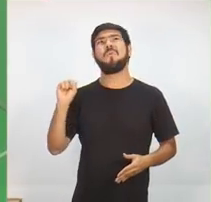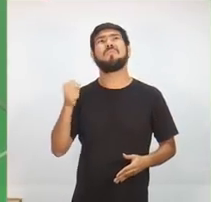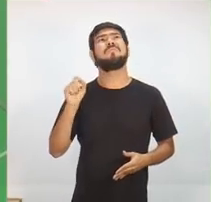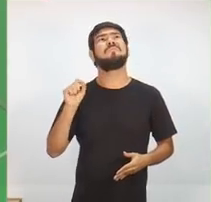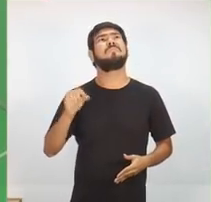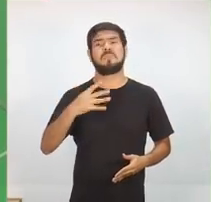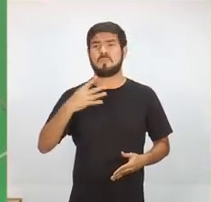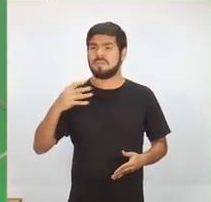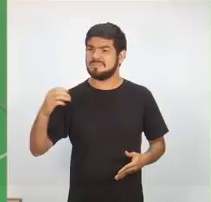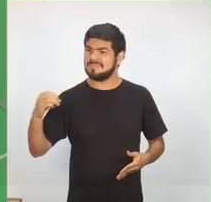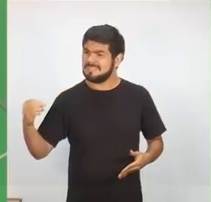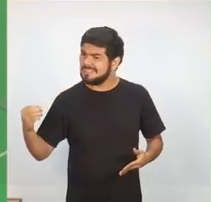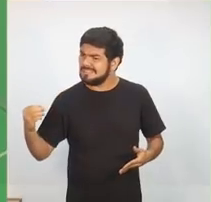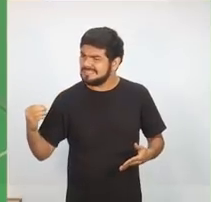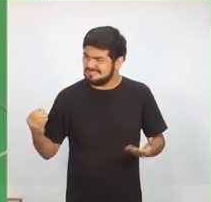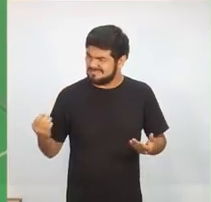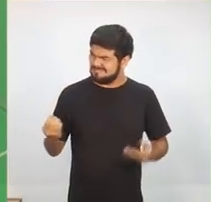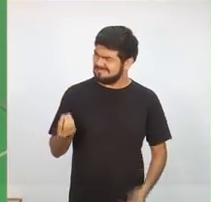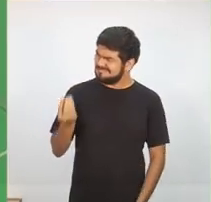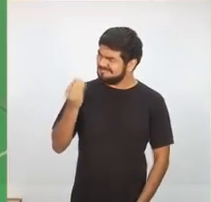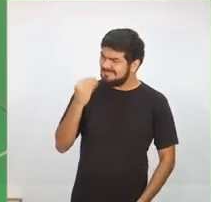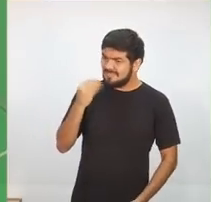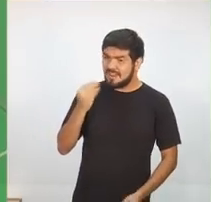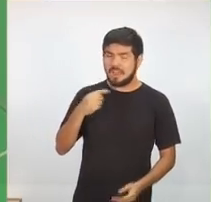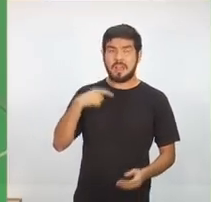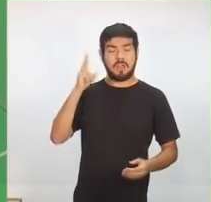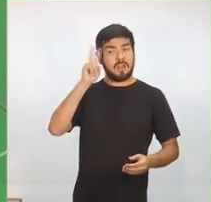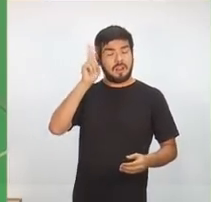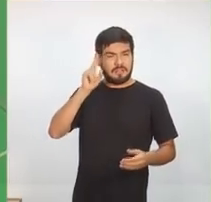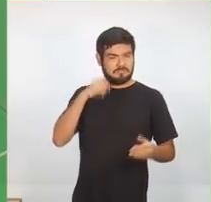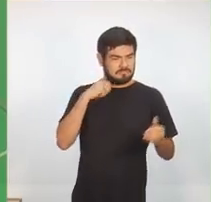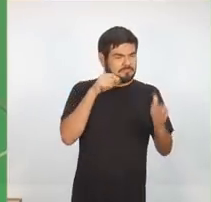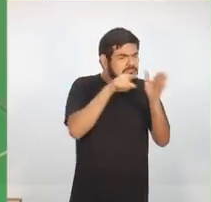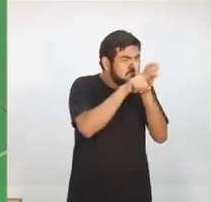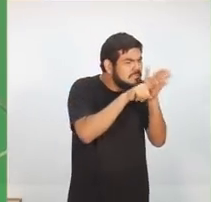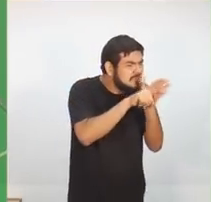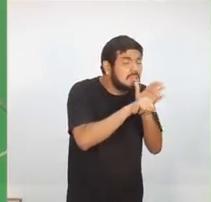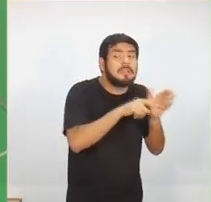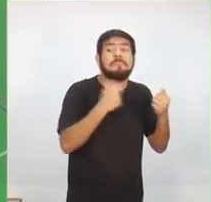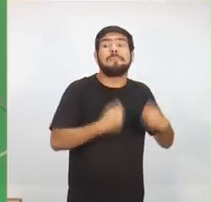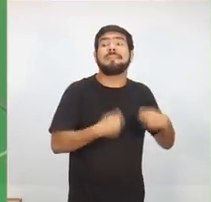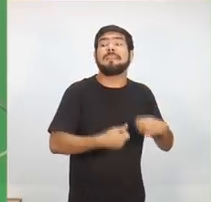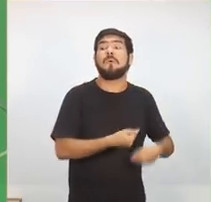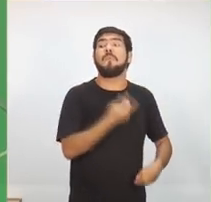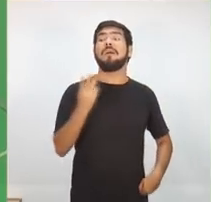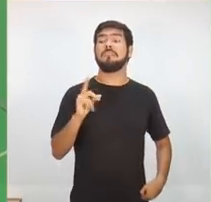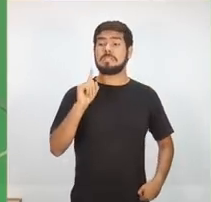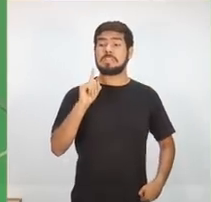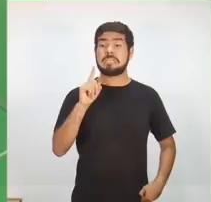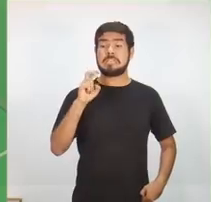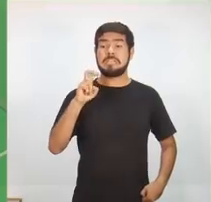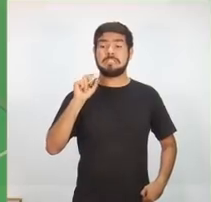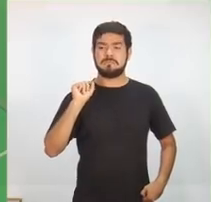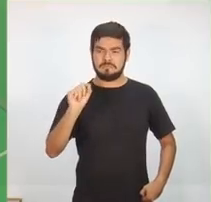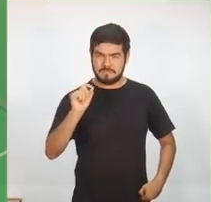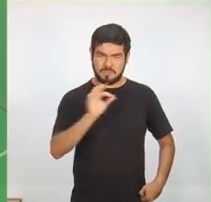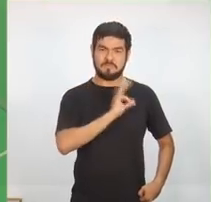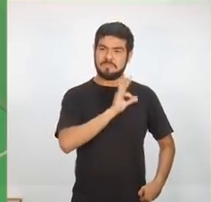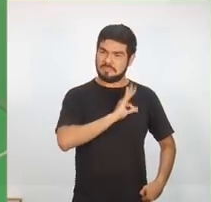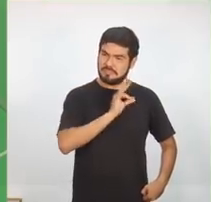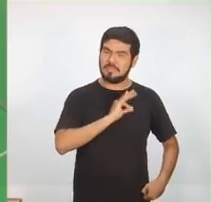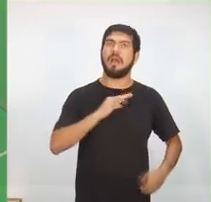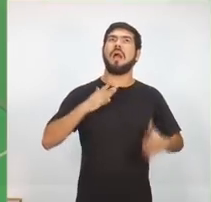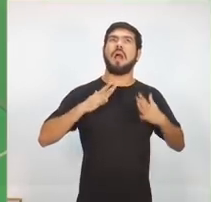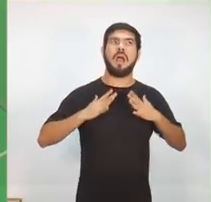E pelo estudo feito até com a data de 2015, nós teríamos que ter 15 mil policiais para que nós pudéssemos ter